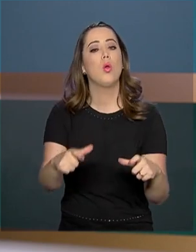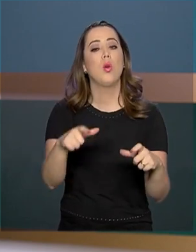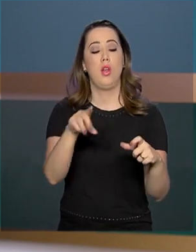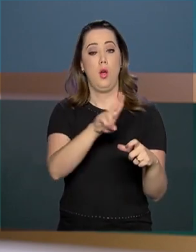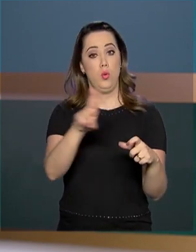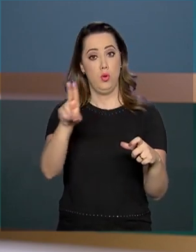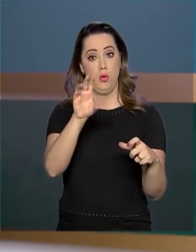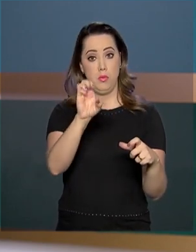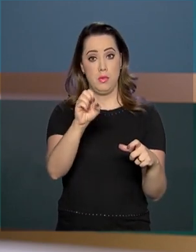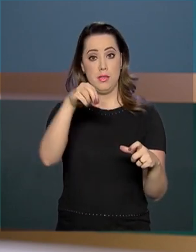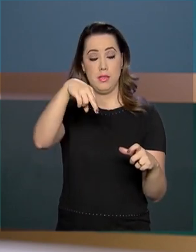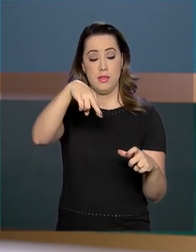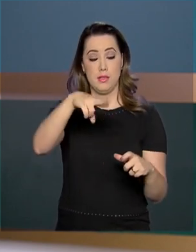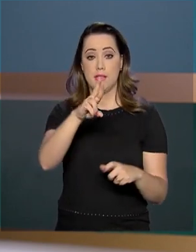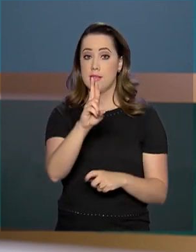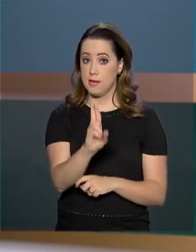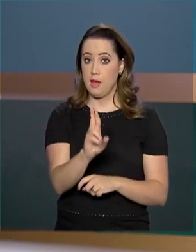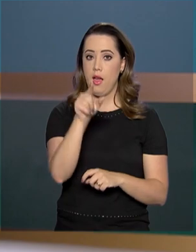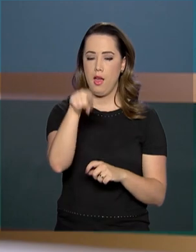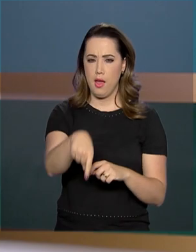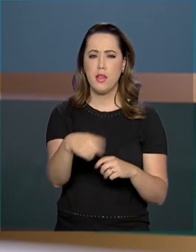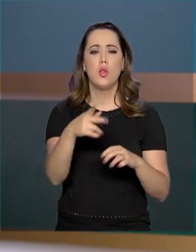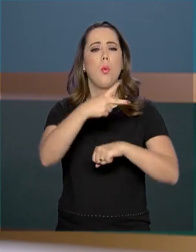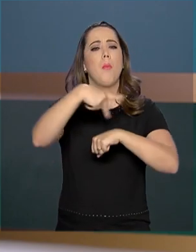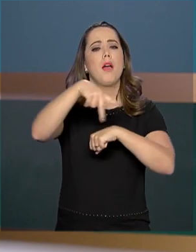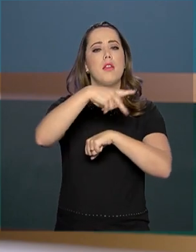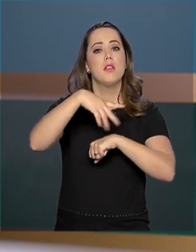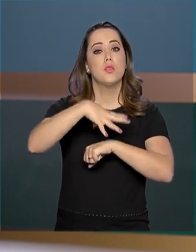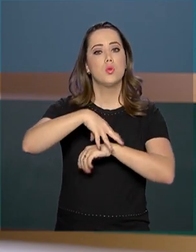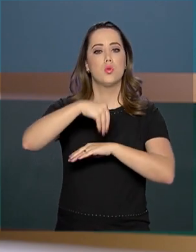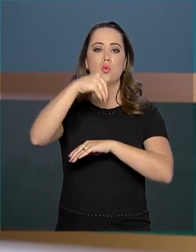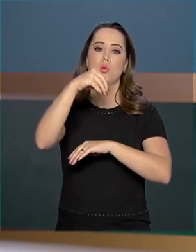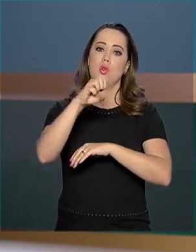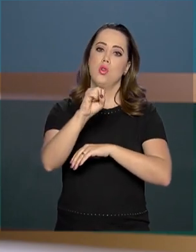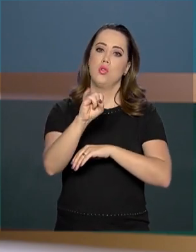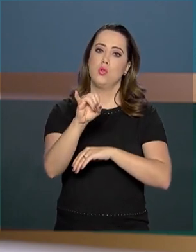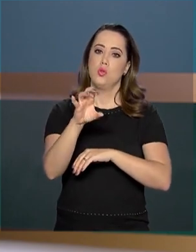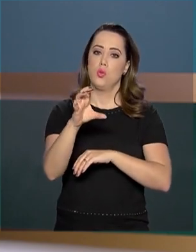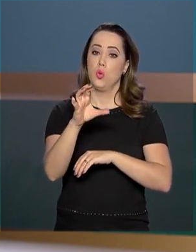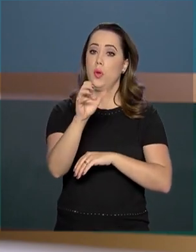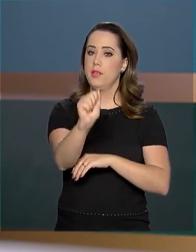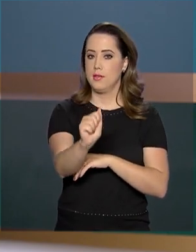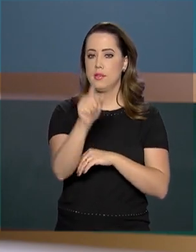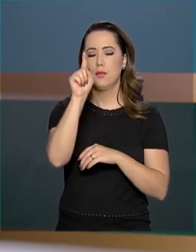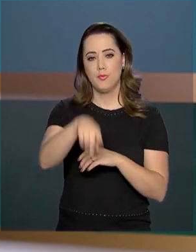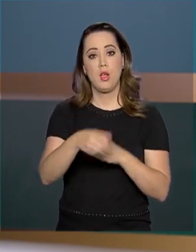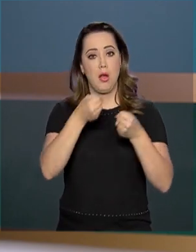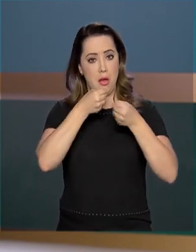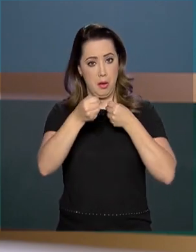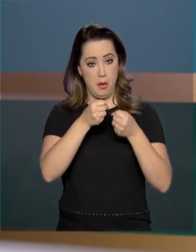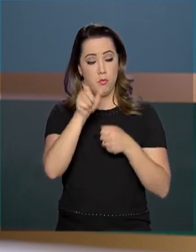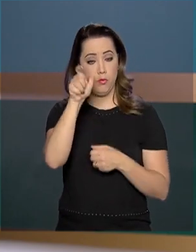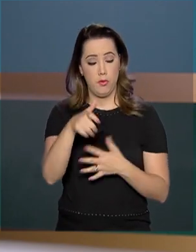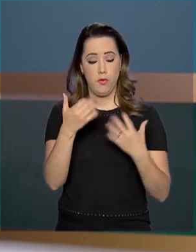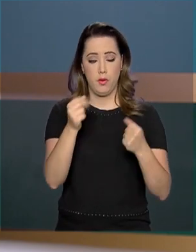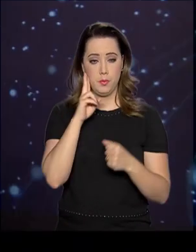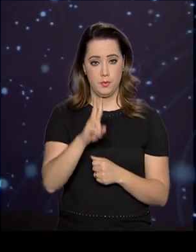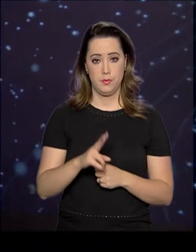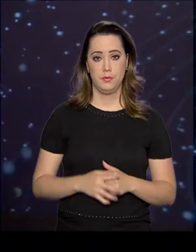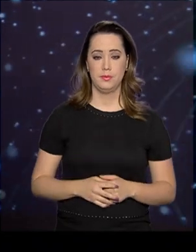Europeia para Pesquisa Nuclear, que fica em Genebra, na Suíça. A nossa repórter Gabriela Noronha foi lá conferir.